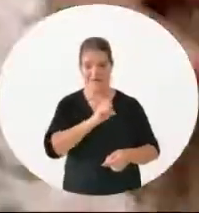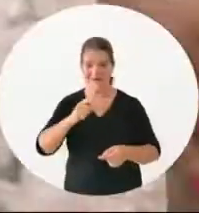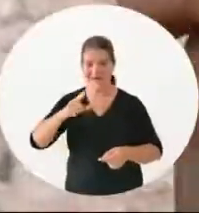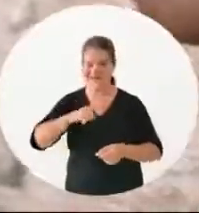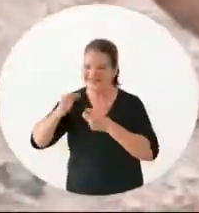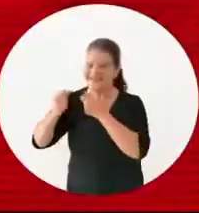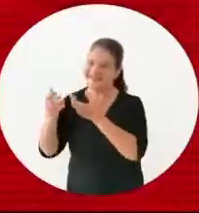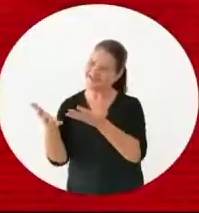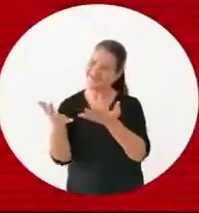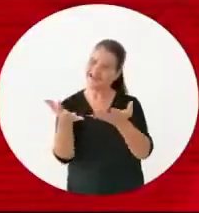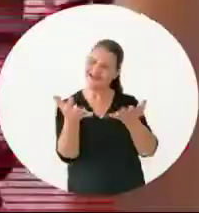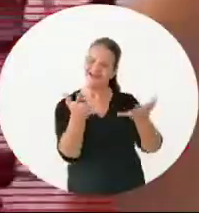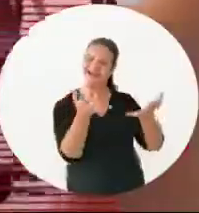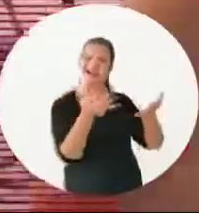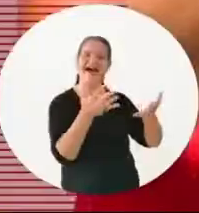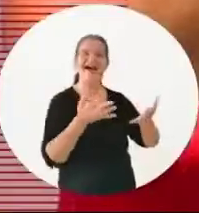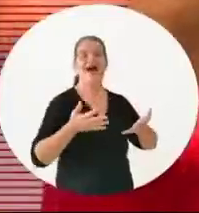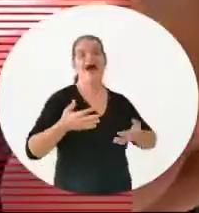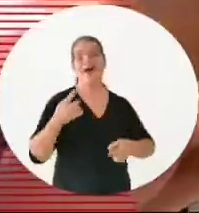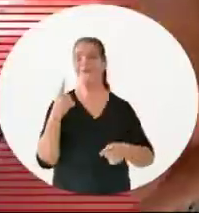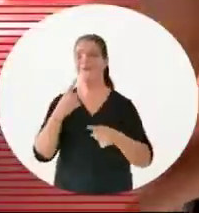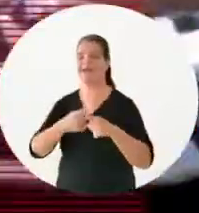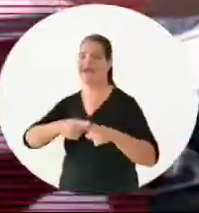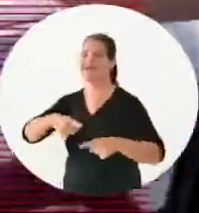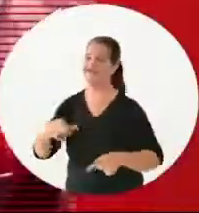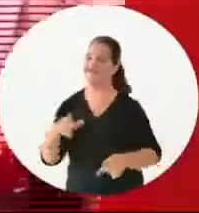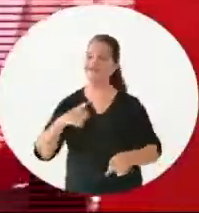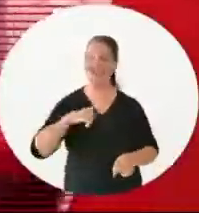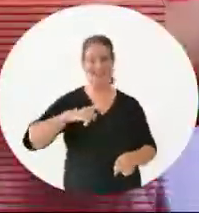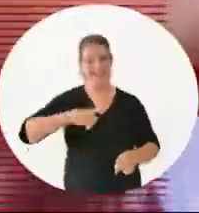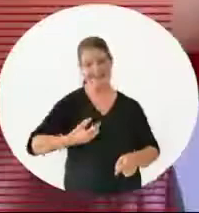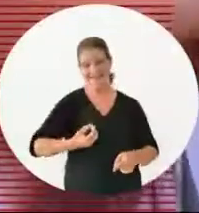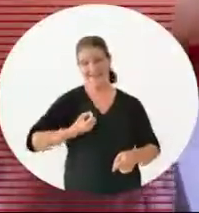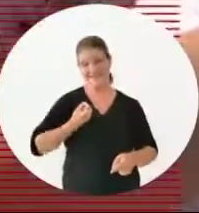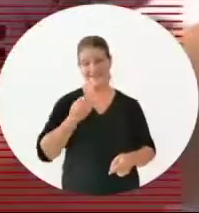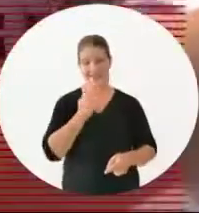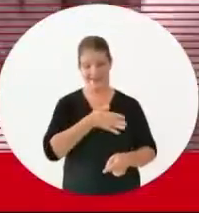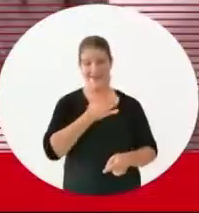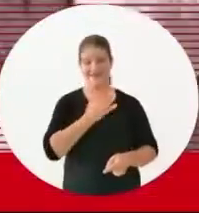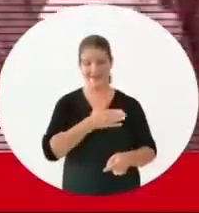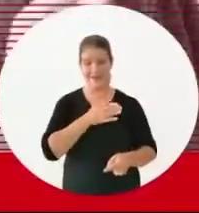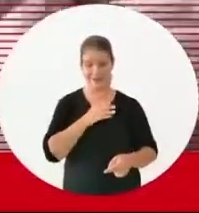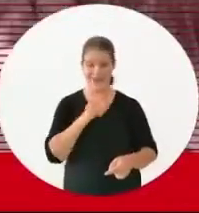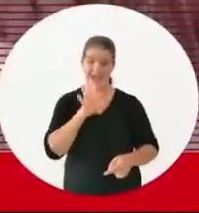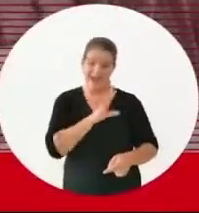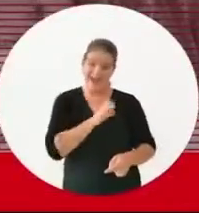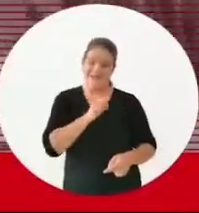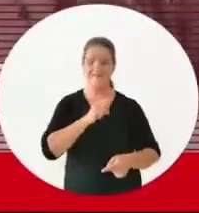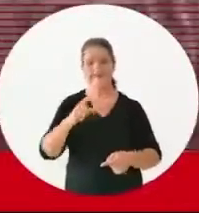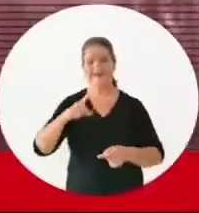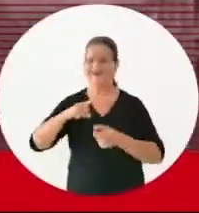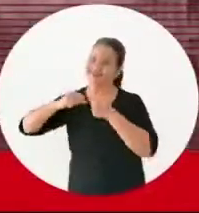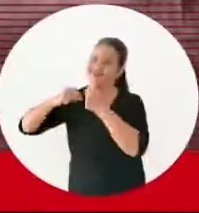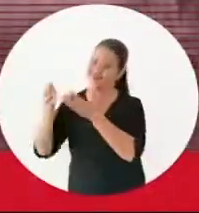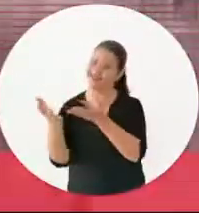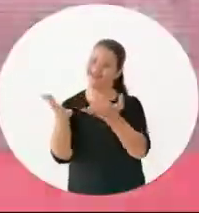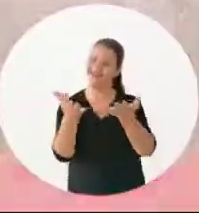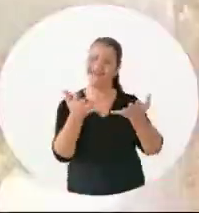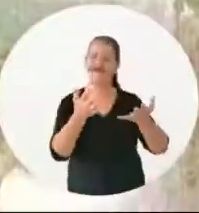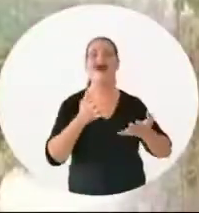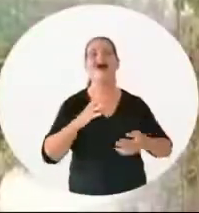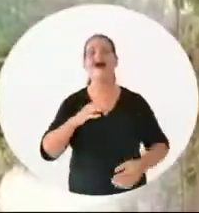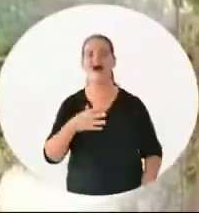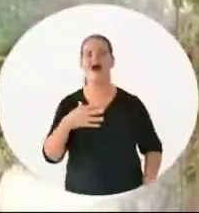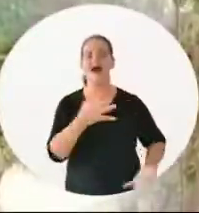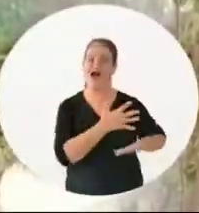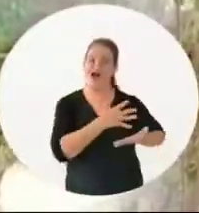amor que a gente tem pra dar É o o que se leva dessa vida, coração É o amor que a gente tem pra dar